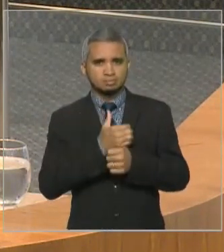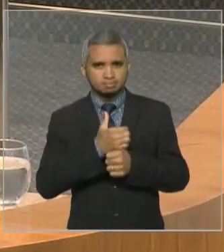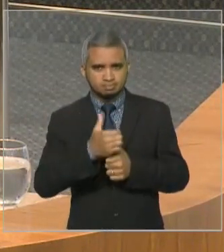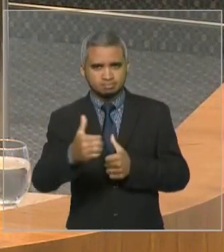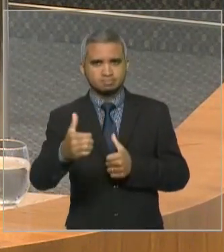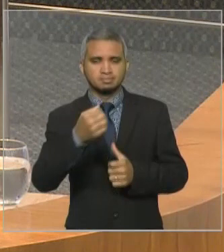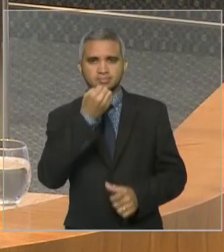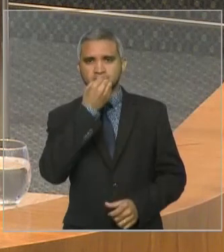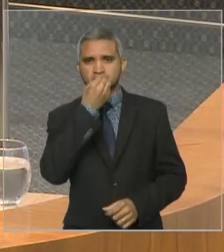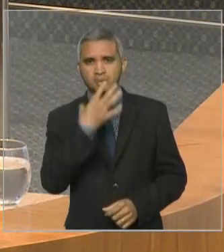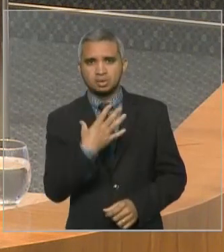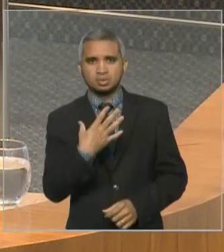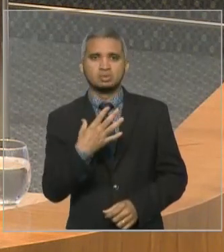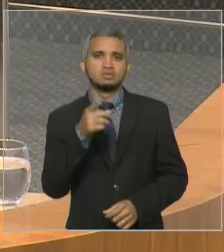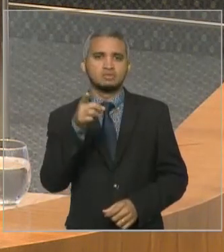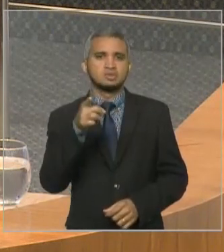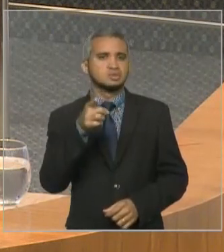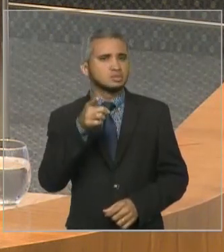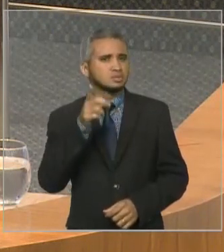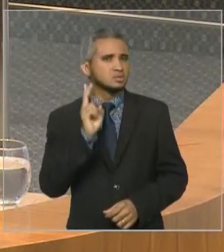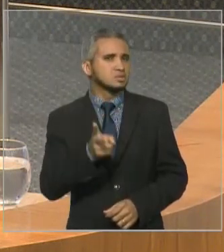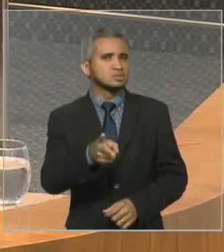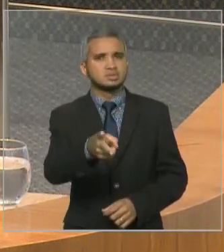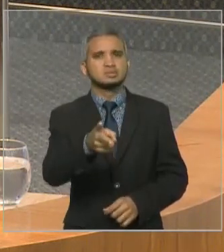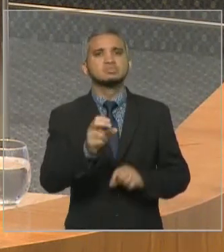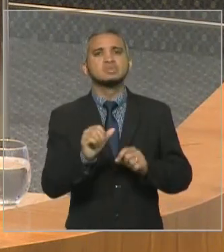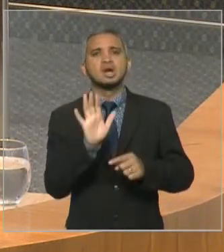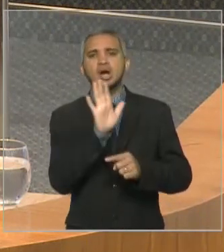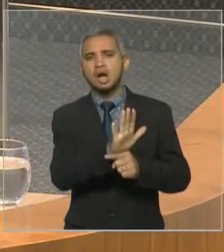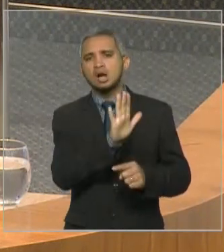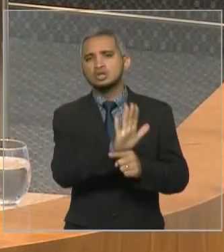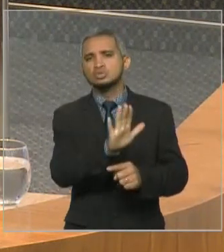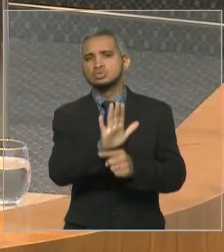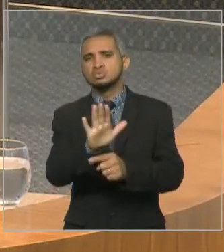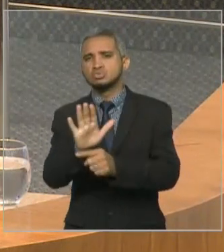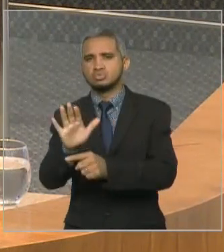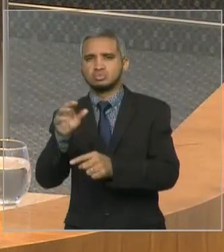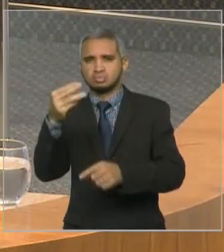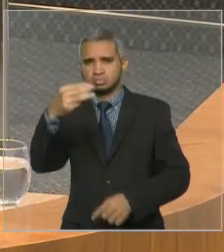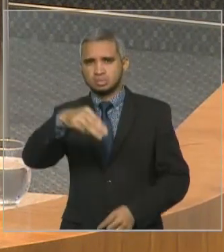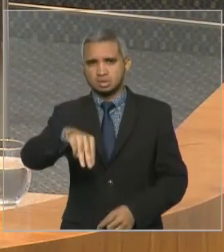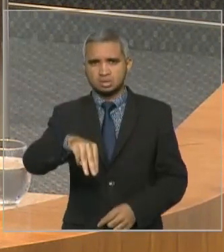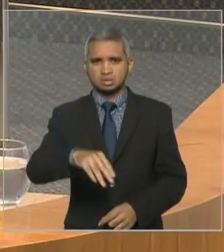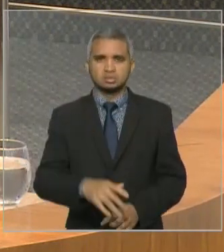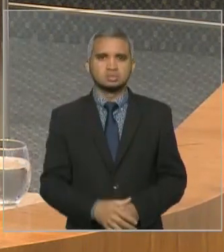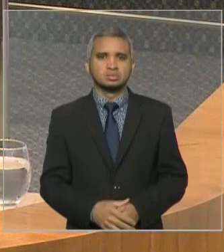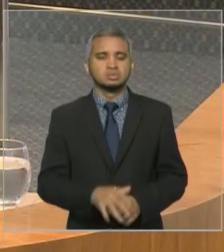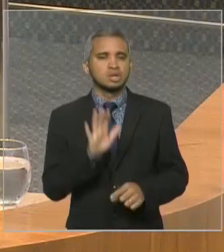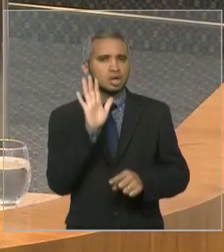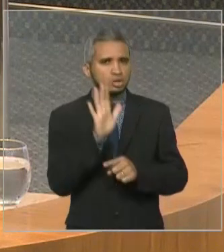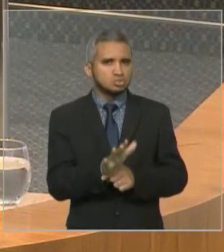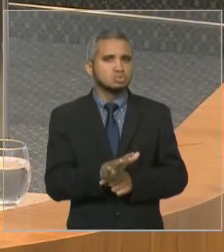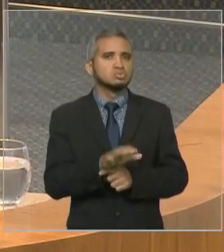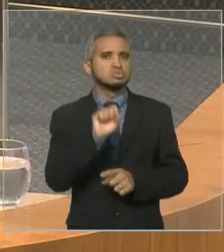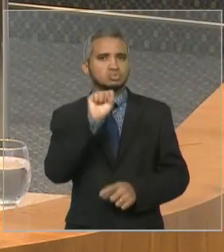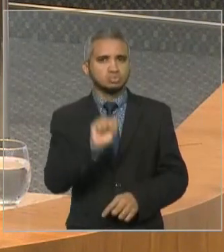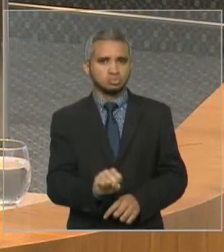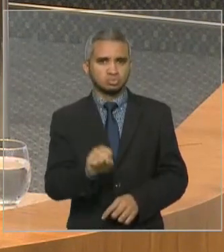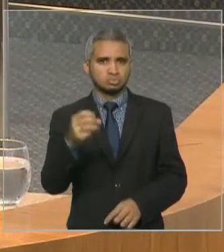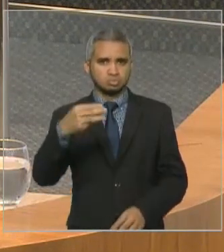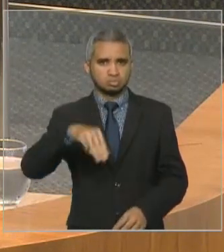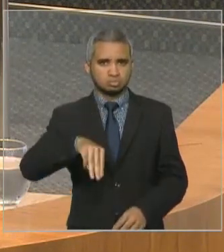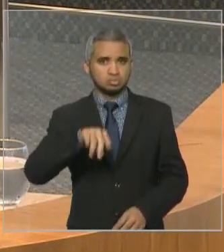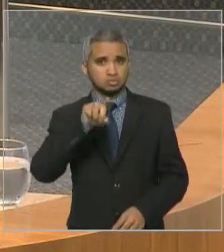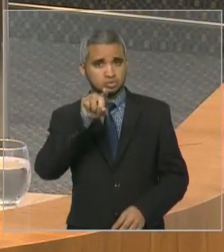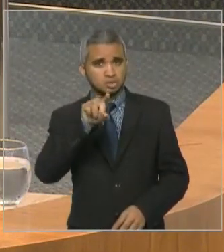sempre esteve muito perto dos interesses do Maranhão, especificamente dos interesses do sul do Maranhão. V. Exª representa